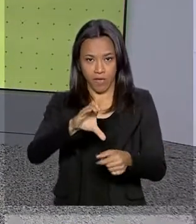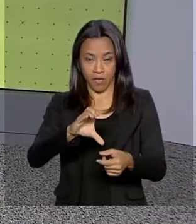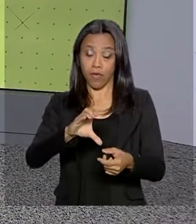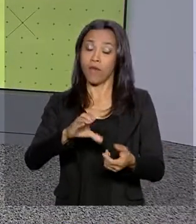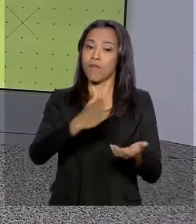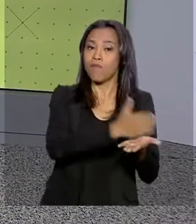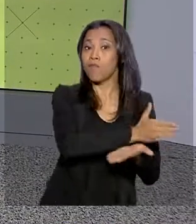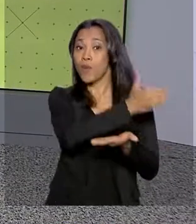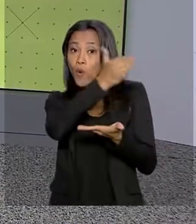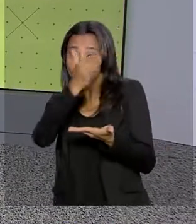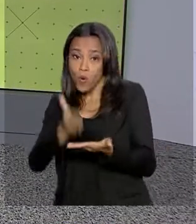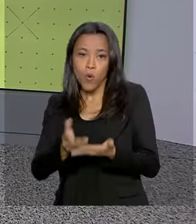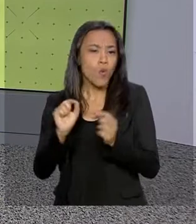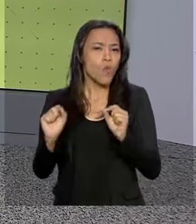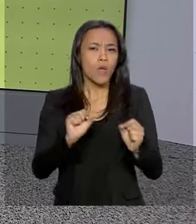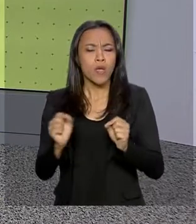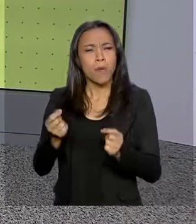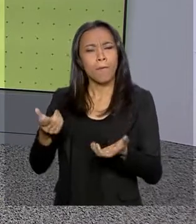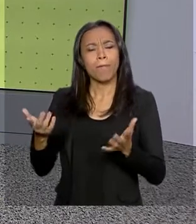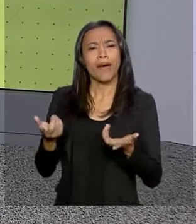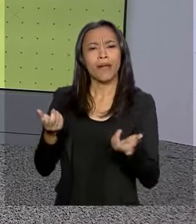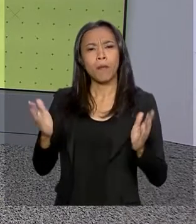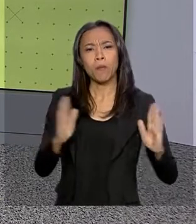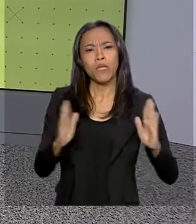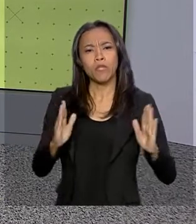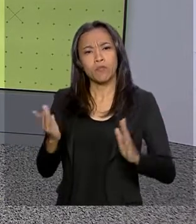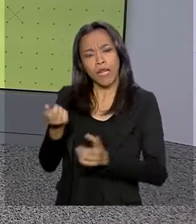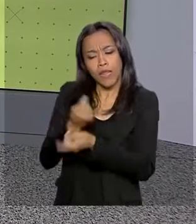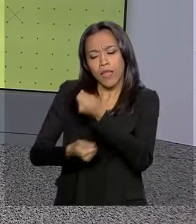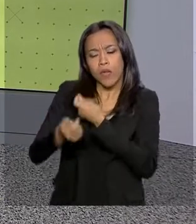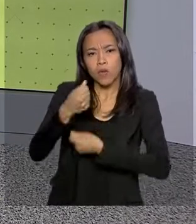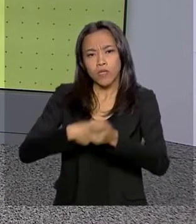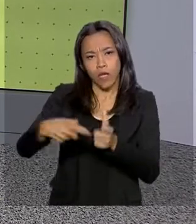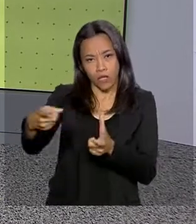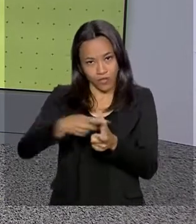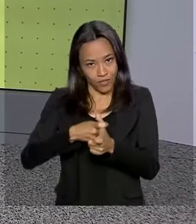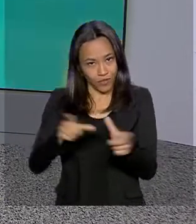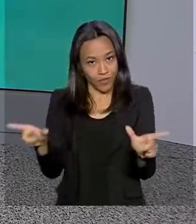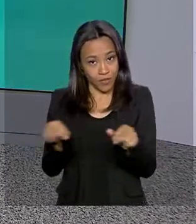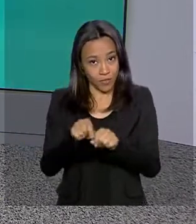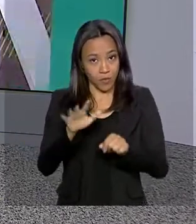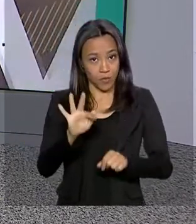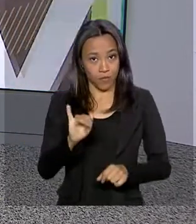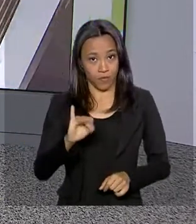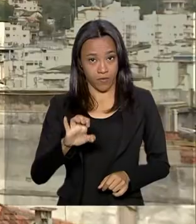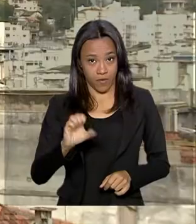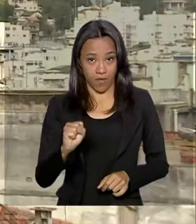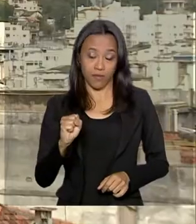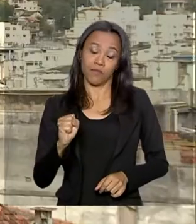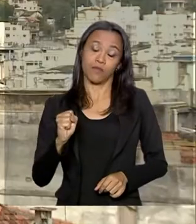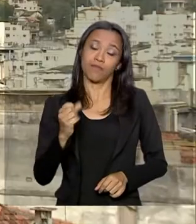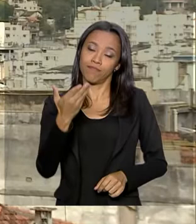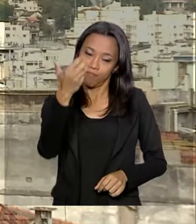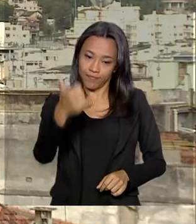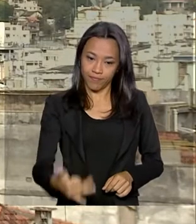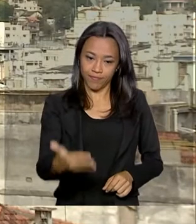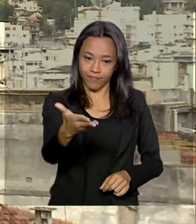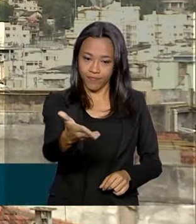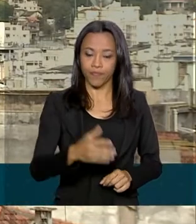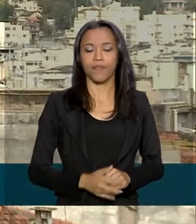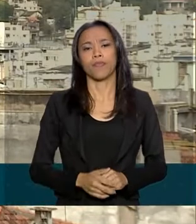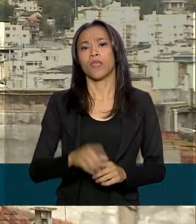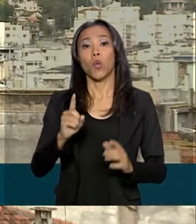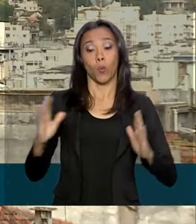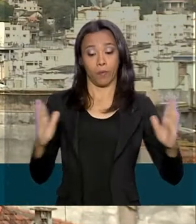prazo para renegociação de dívidas com o FIES. Alessandra Lago tem as informações. O prazo para o